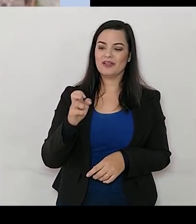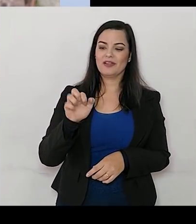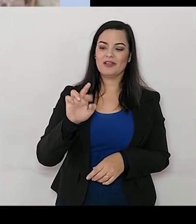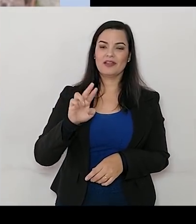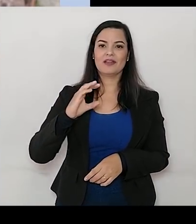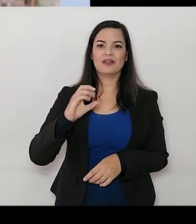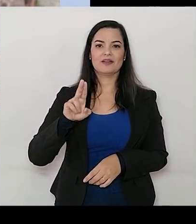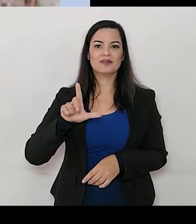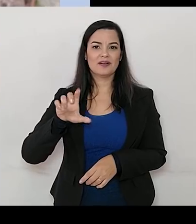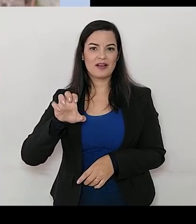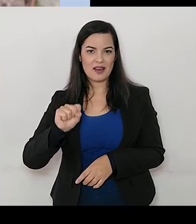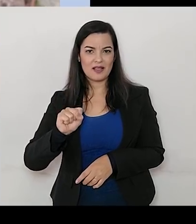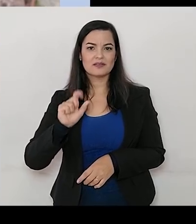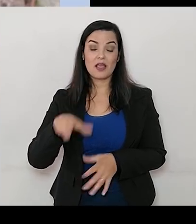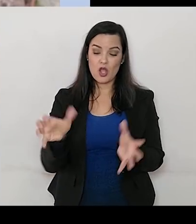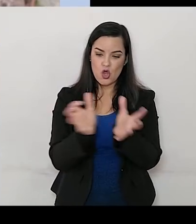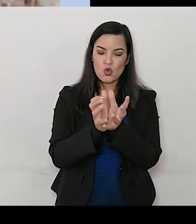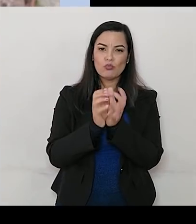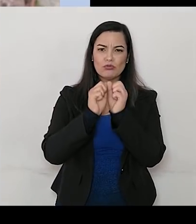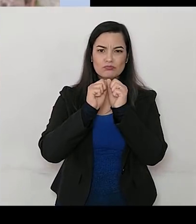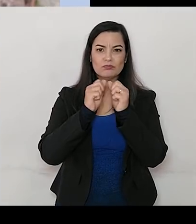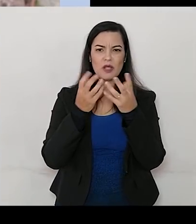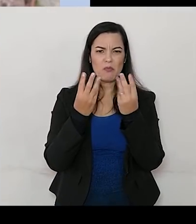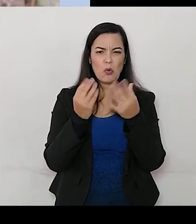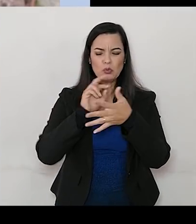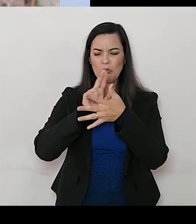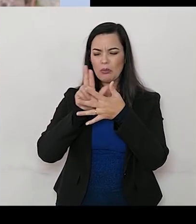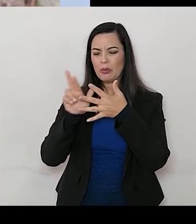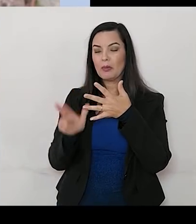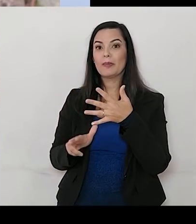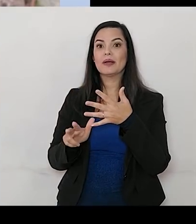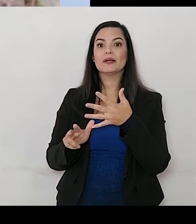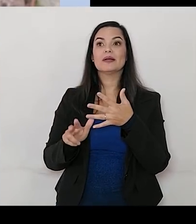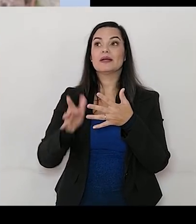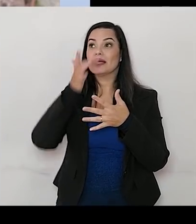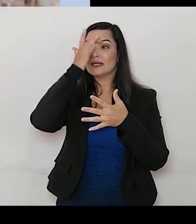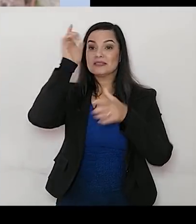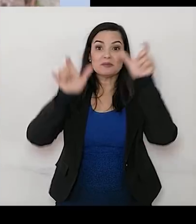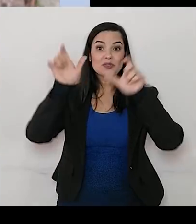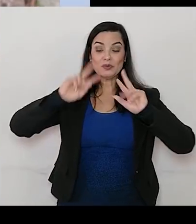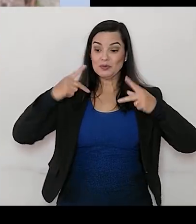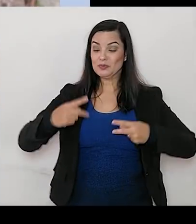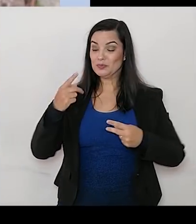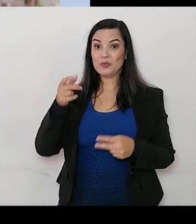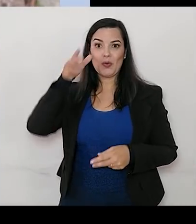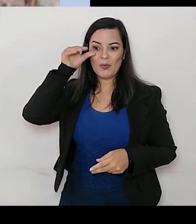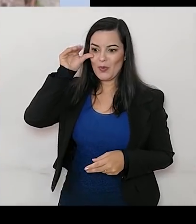E é o grupo mais diverso, sim, no ambiente. É um grupo de insetos que desperta a curiosidade de muitas